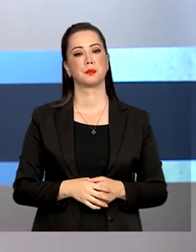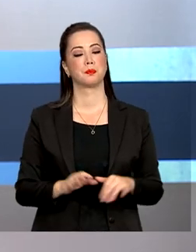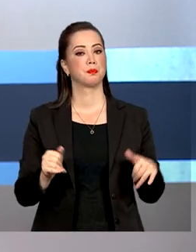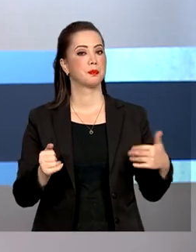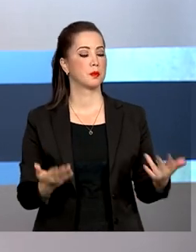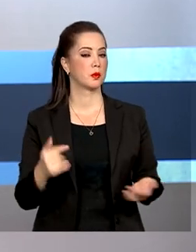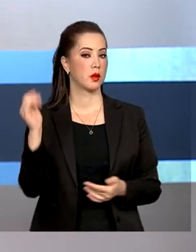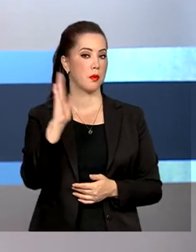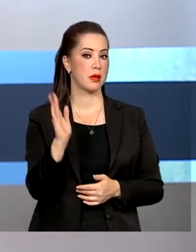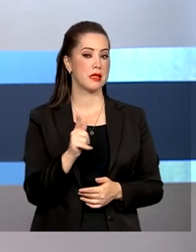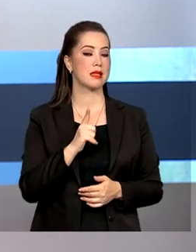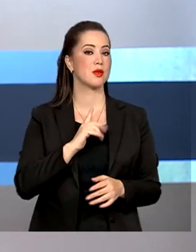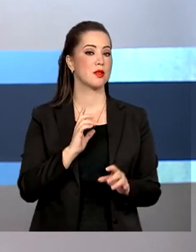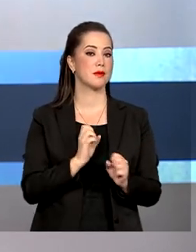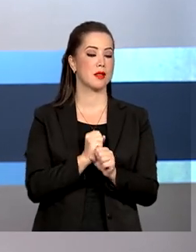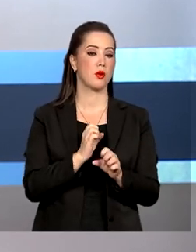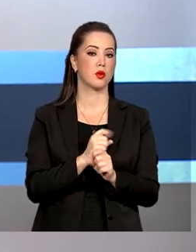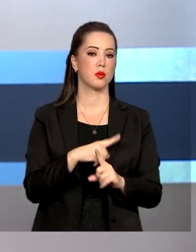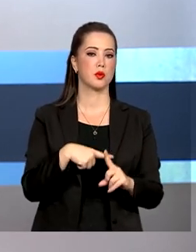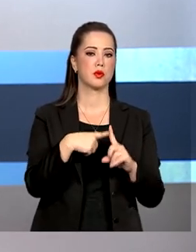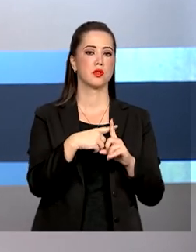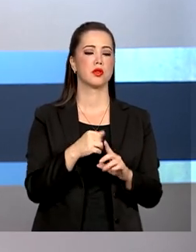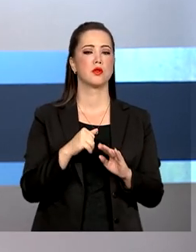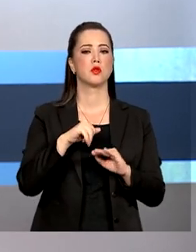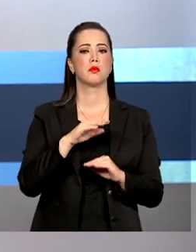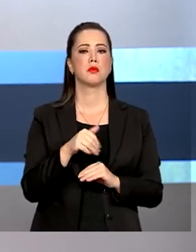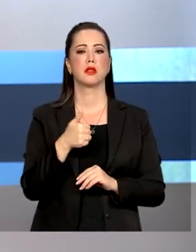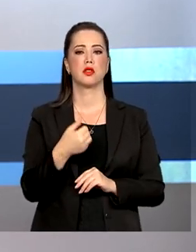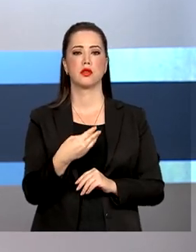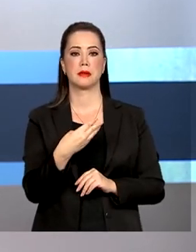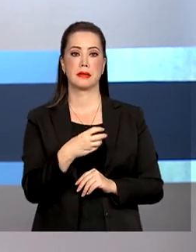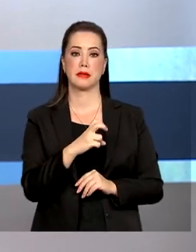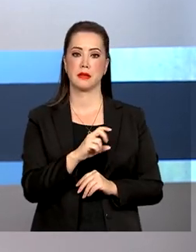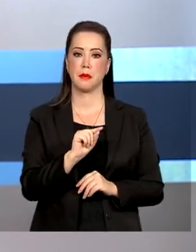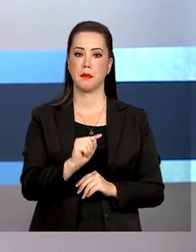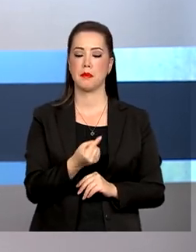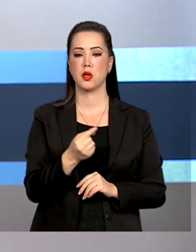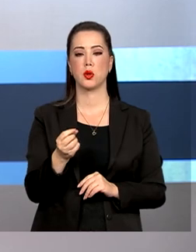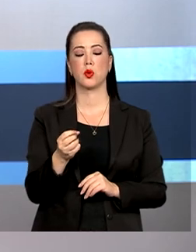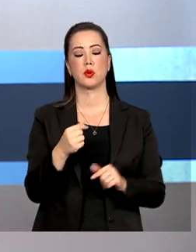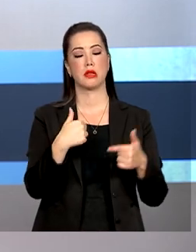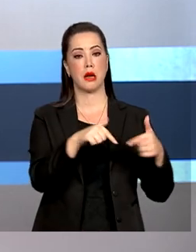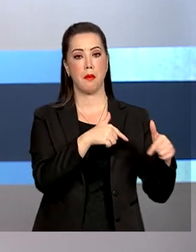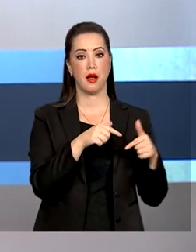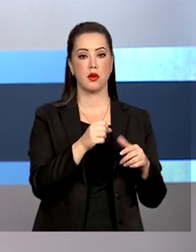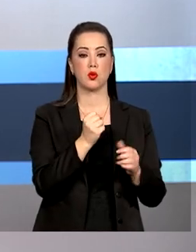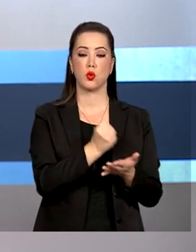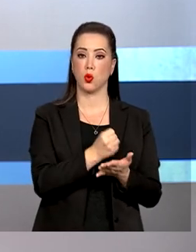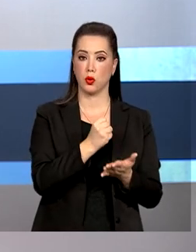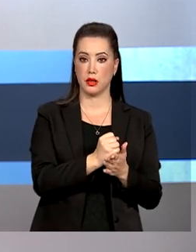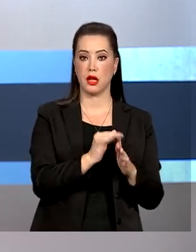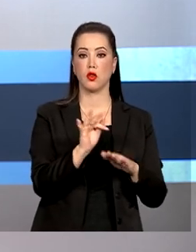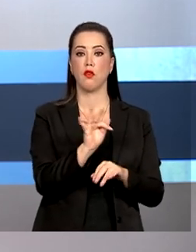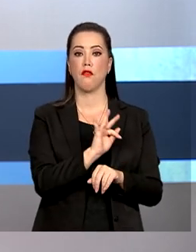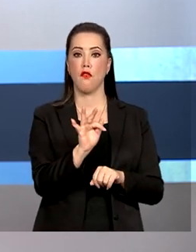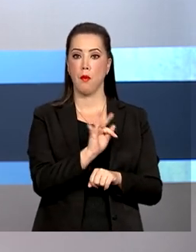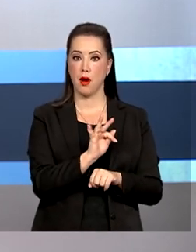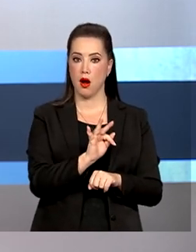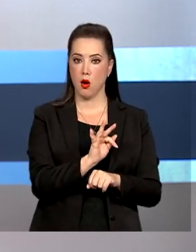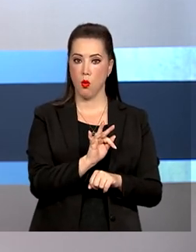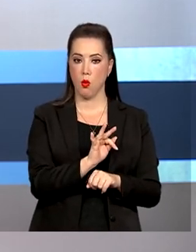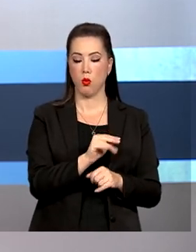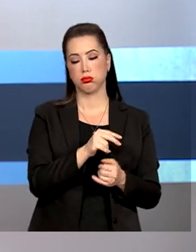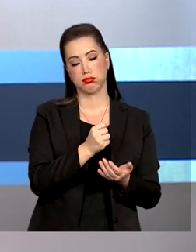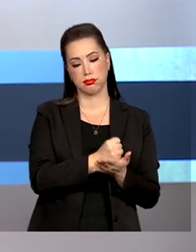O Brasil registrou o saldo positivo de mais de 135 mil empregos formais em novembro. São cerca de 43